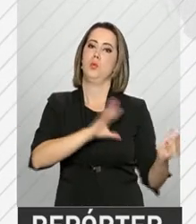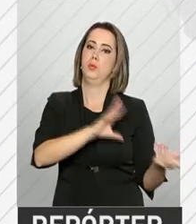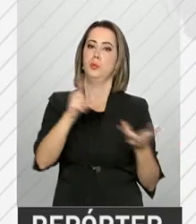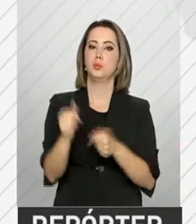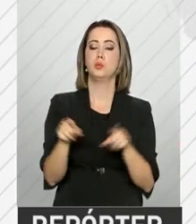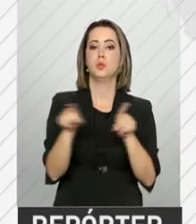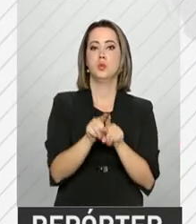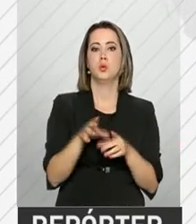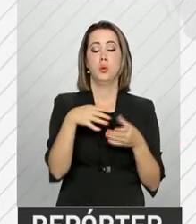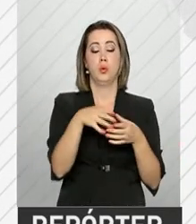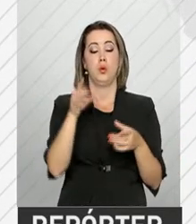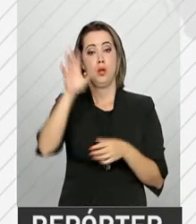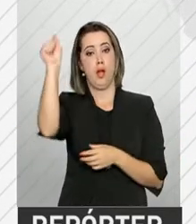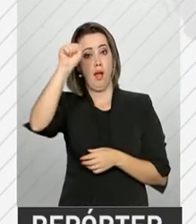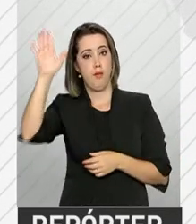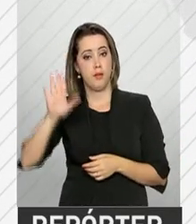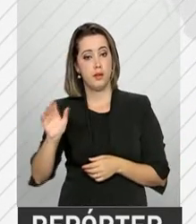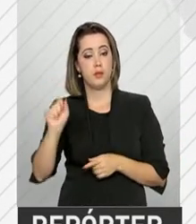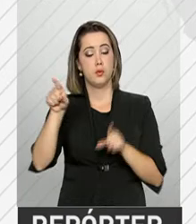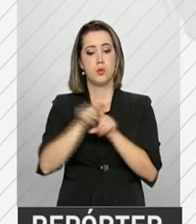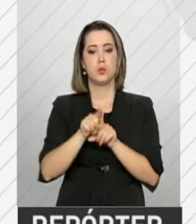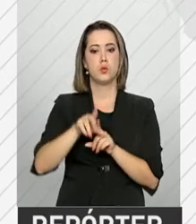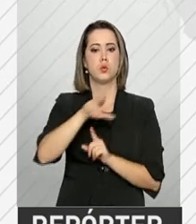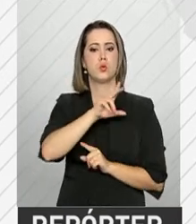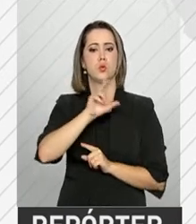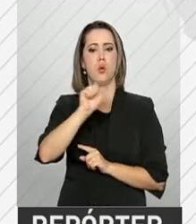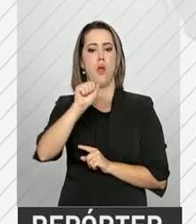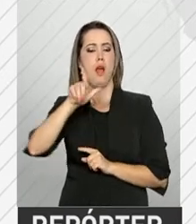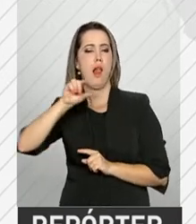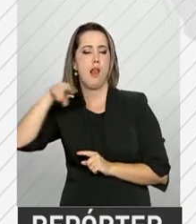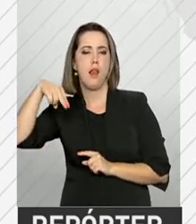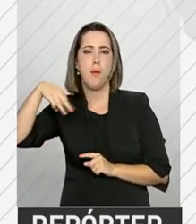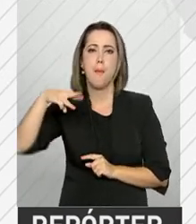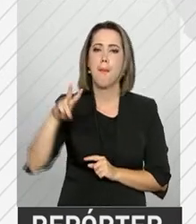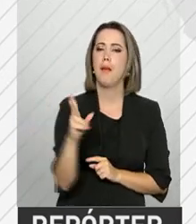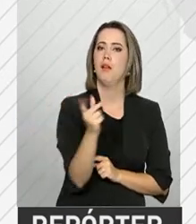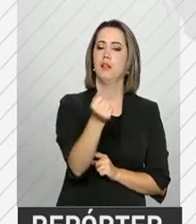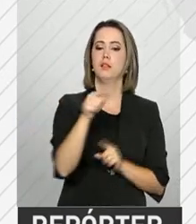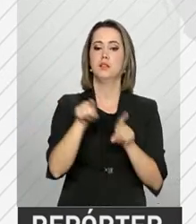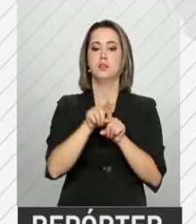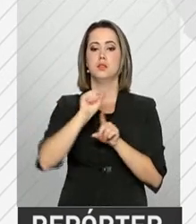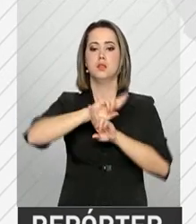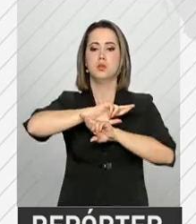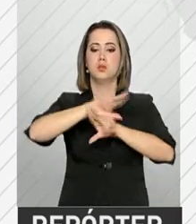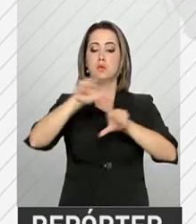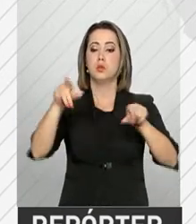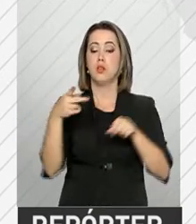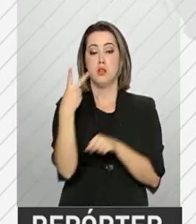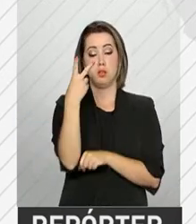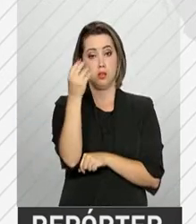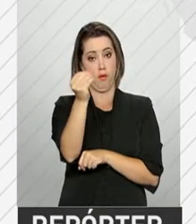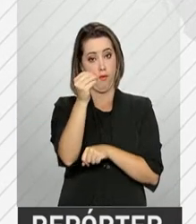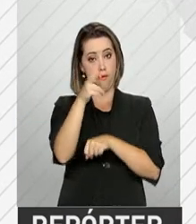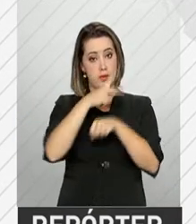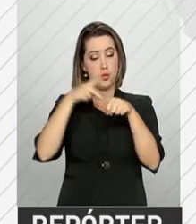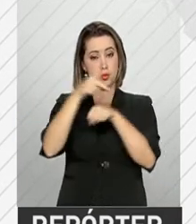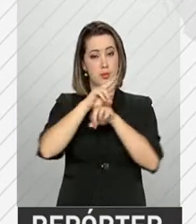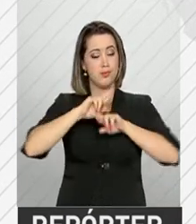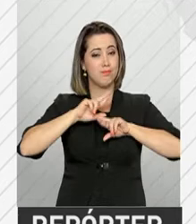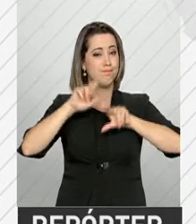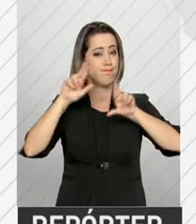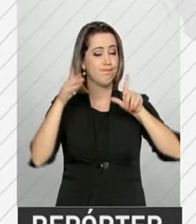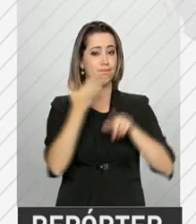G20 África do Sul, Alemanha, Arábia Saudita, Argentina, Austrália, Canadá, China, Coreia do Sul,